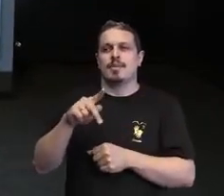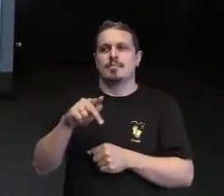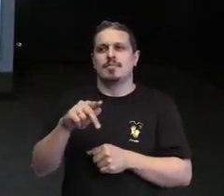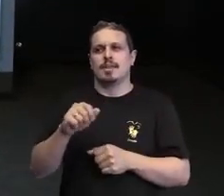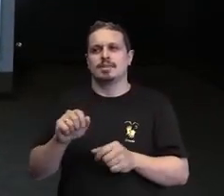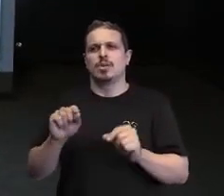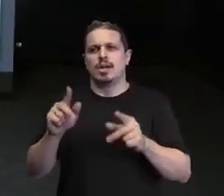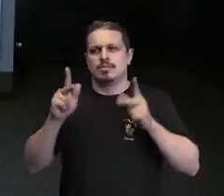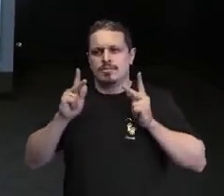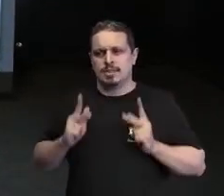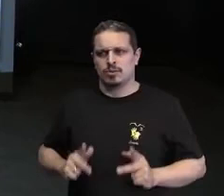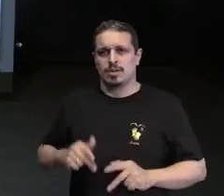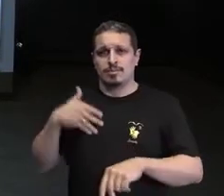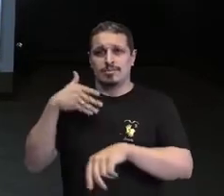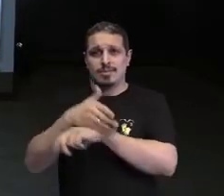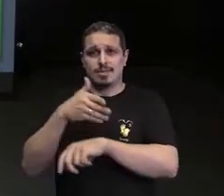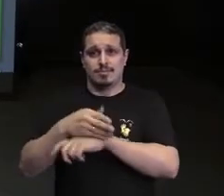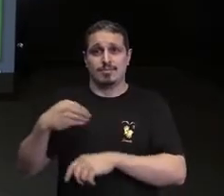sociedade.